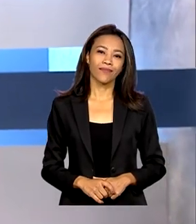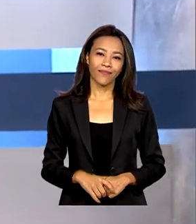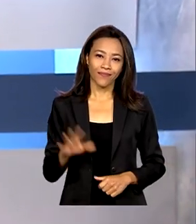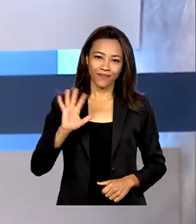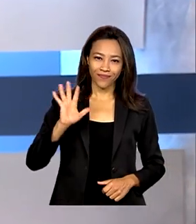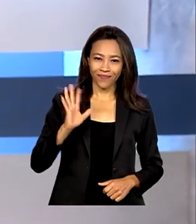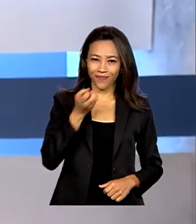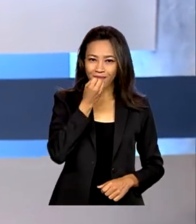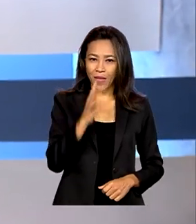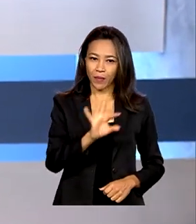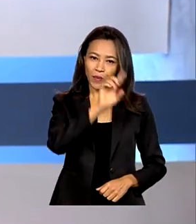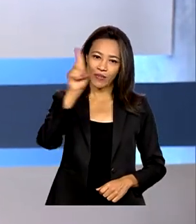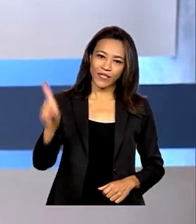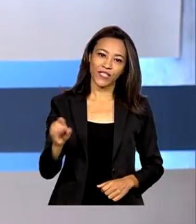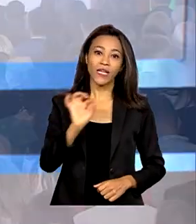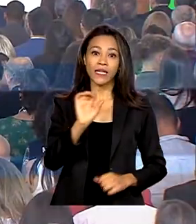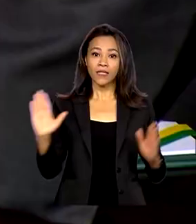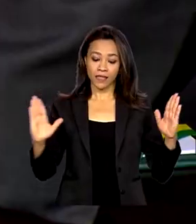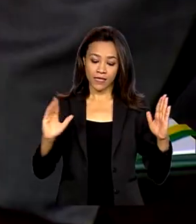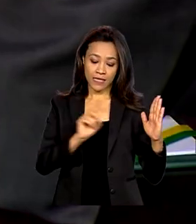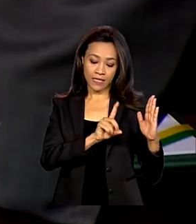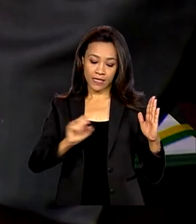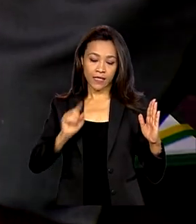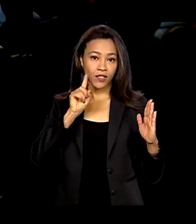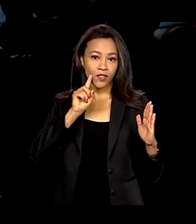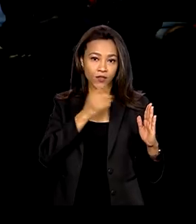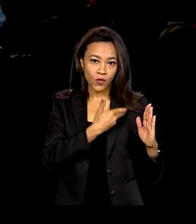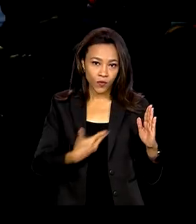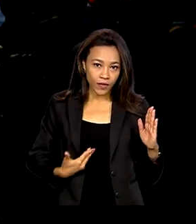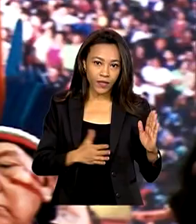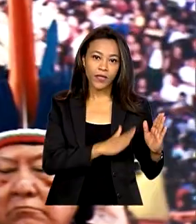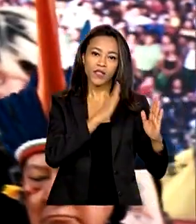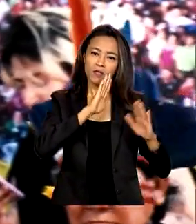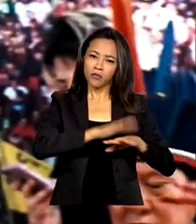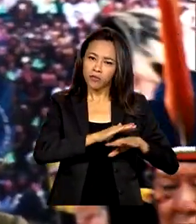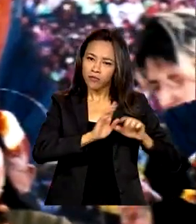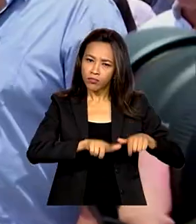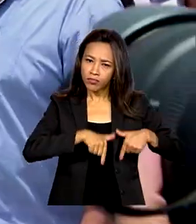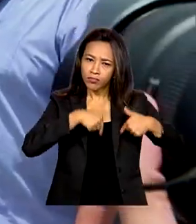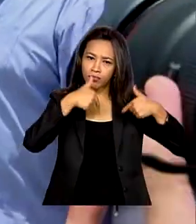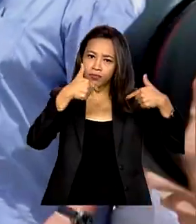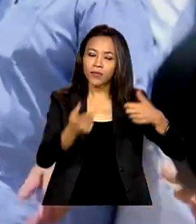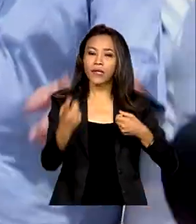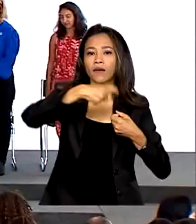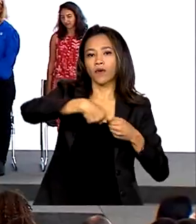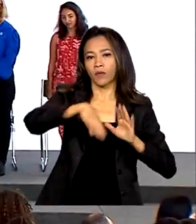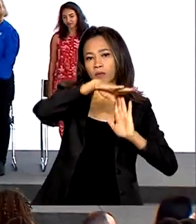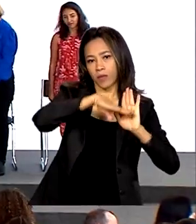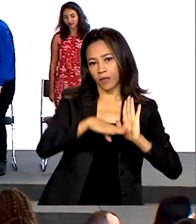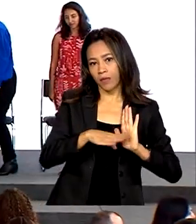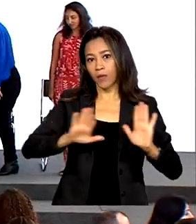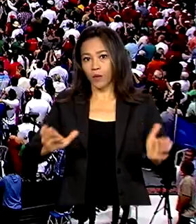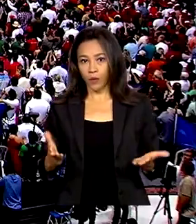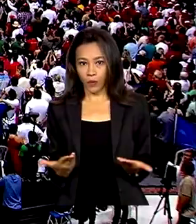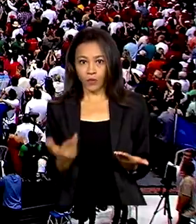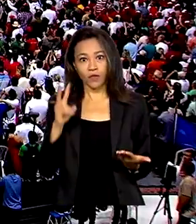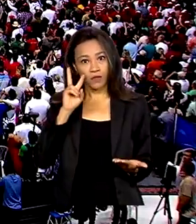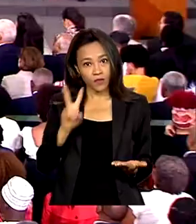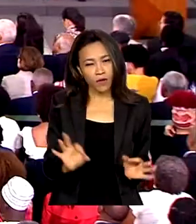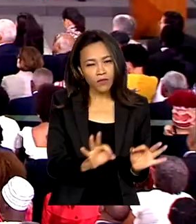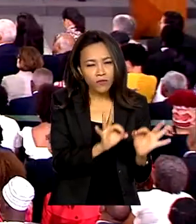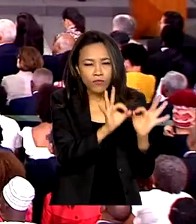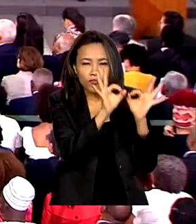Olá, bom dia! 100 dias de governo, 100 dias de ações e retomada de programas. A partir de hoje, você